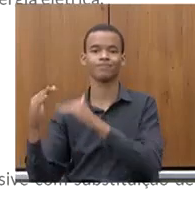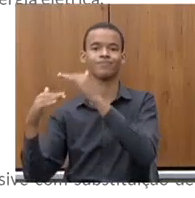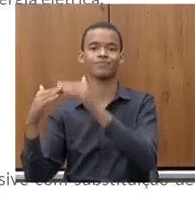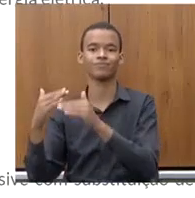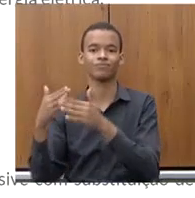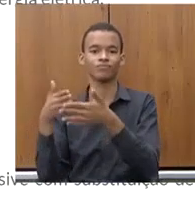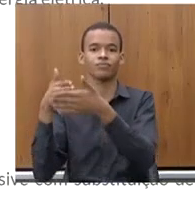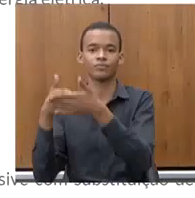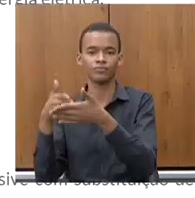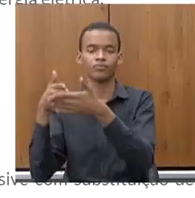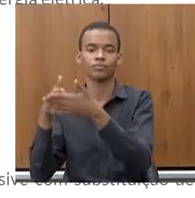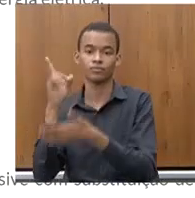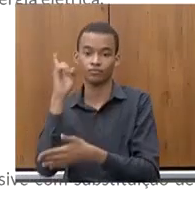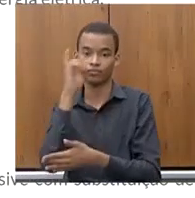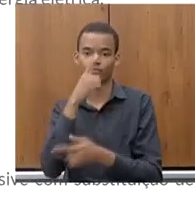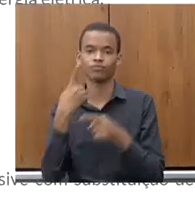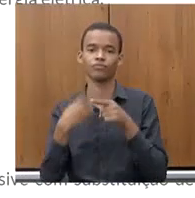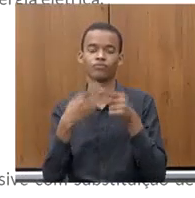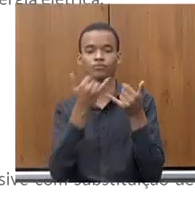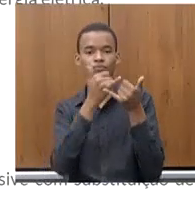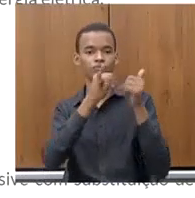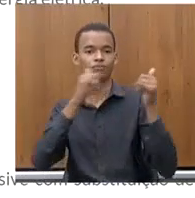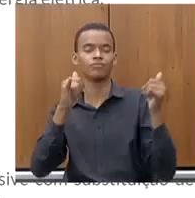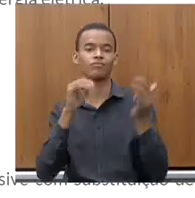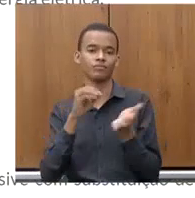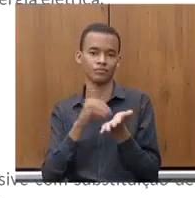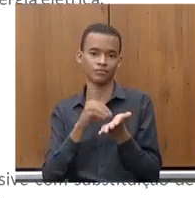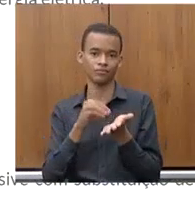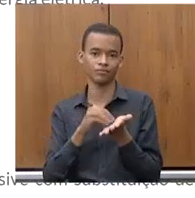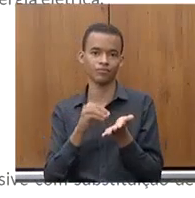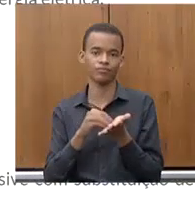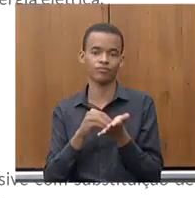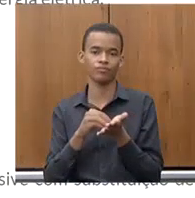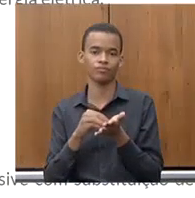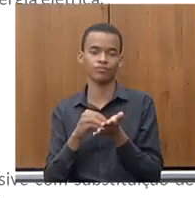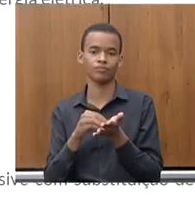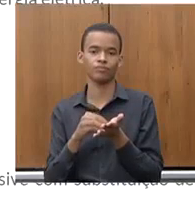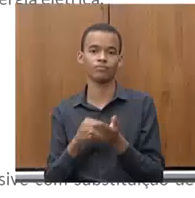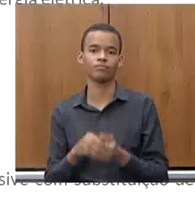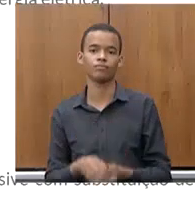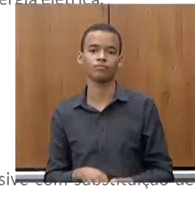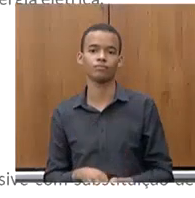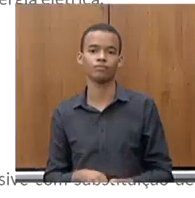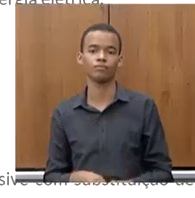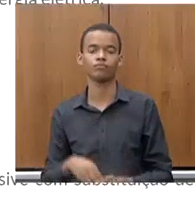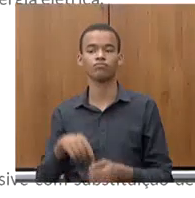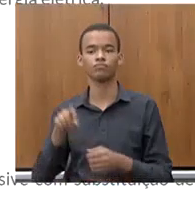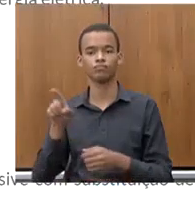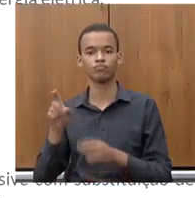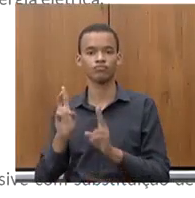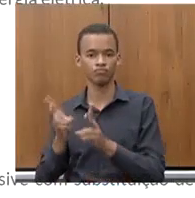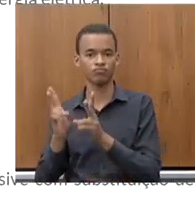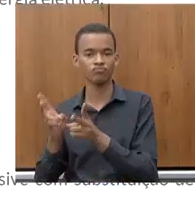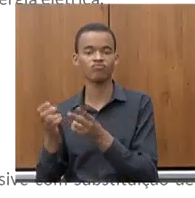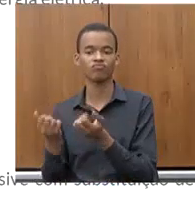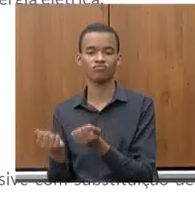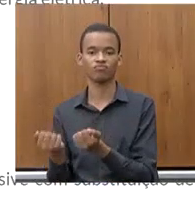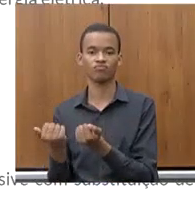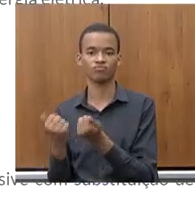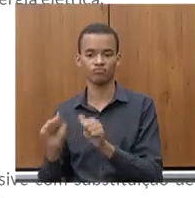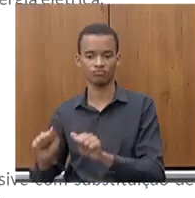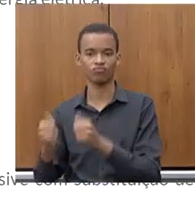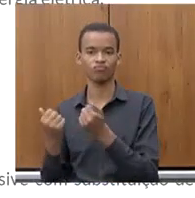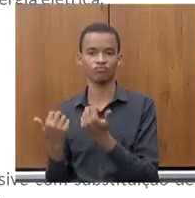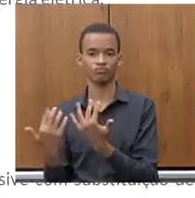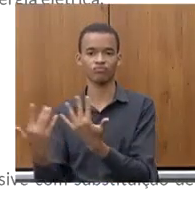mais escala, e acaba ficando na agricultura, acabava ficando, muitas vezes, na agricultura de subsistência. Com o